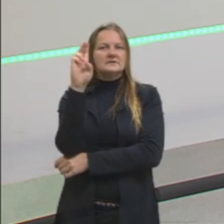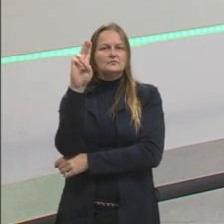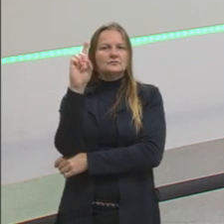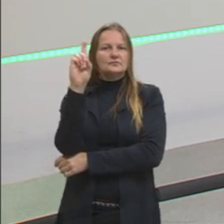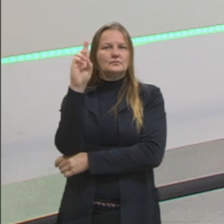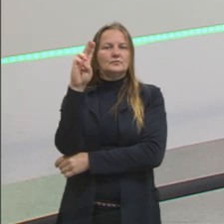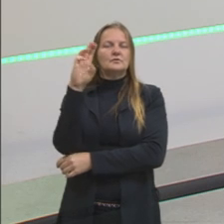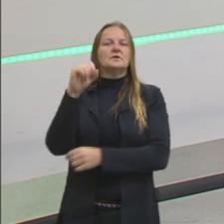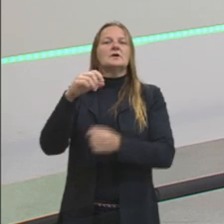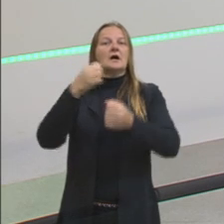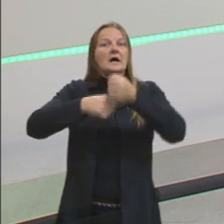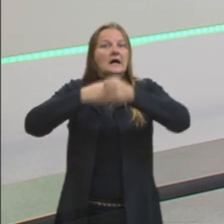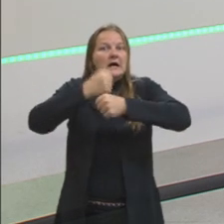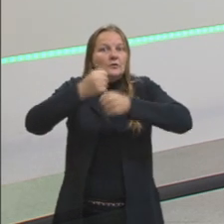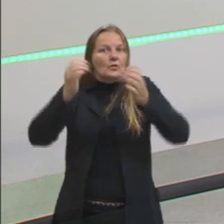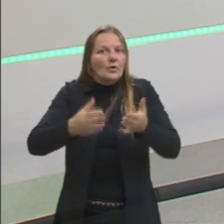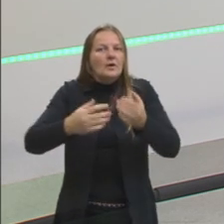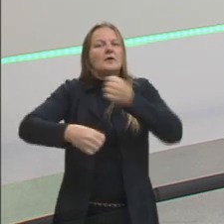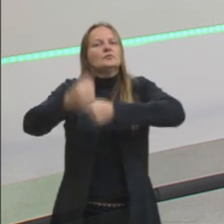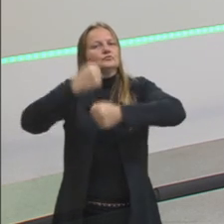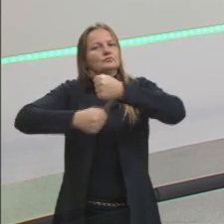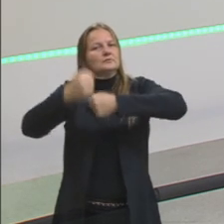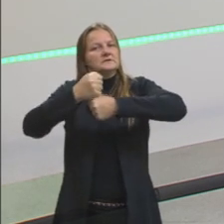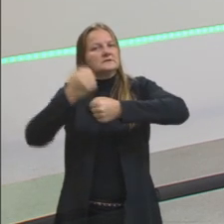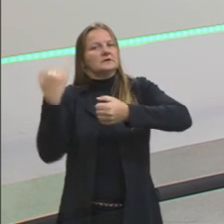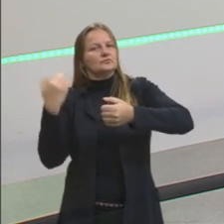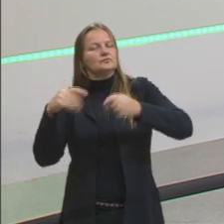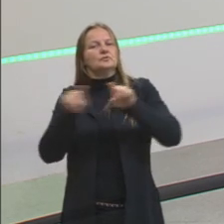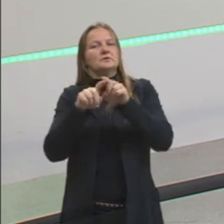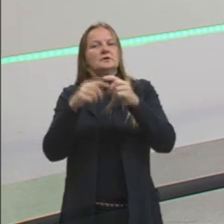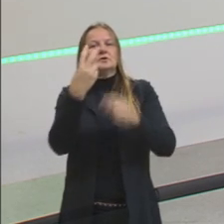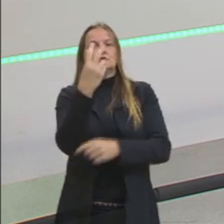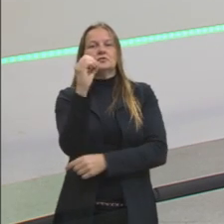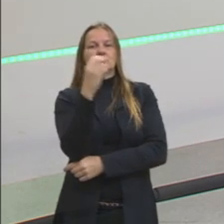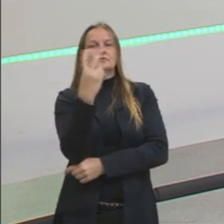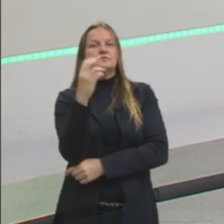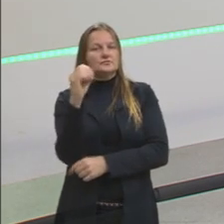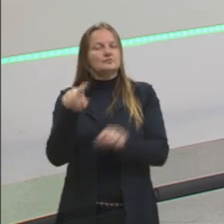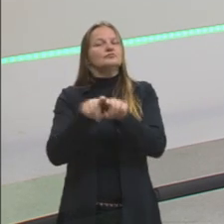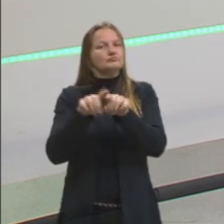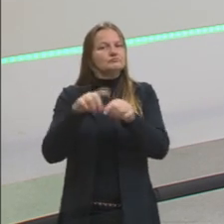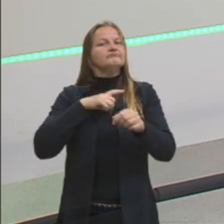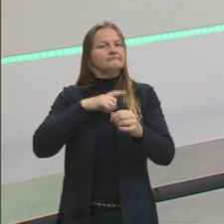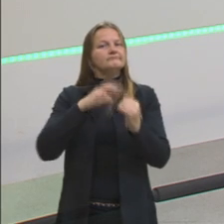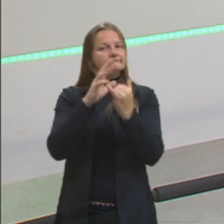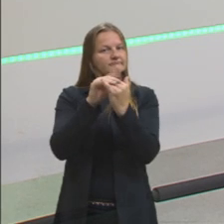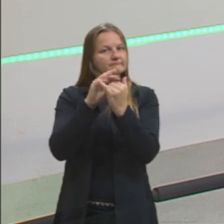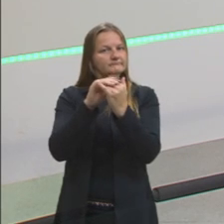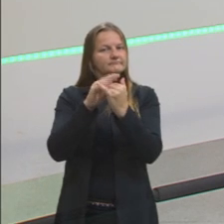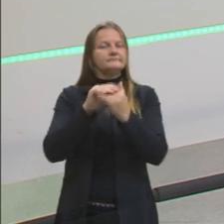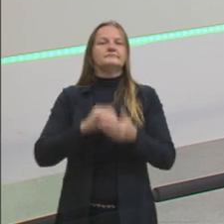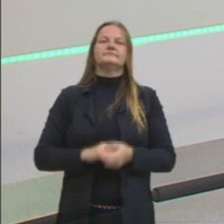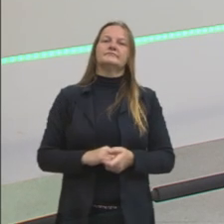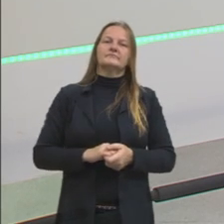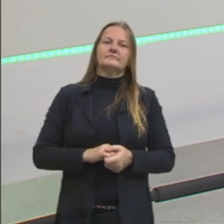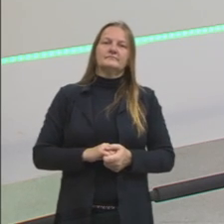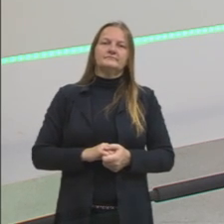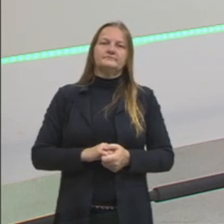deste ano, as aulas do ano passado e também as aulas de 2020. Então, portanto, aí você tem um